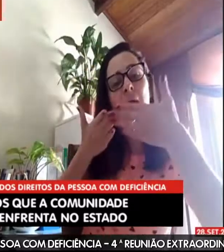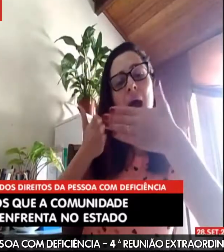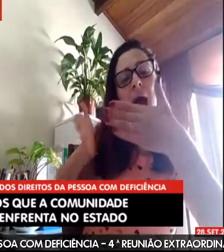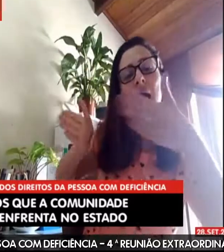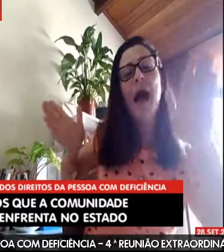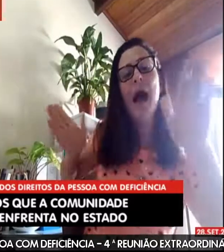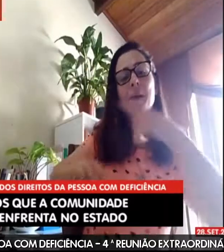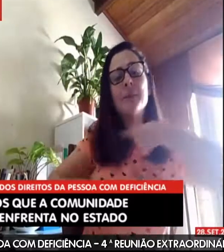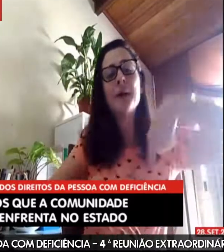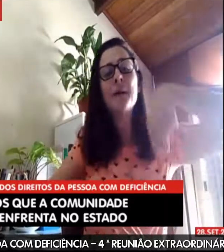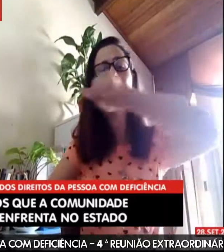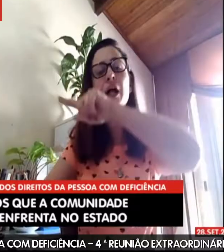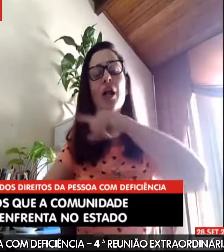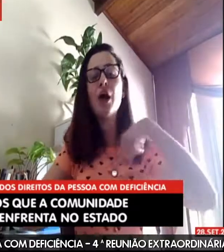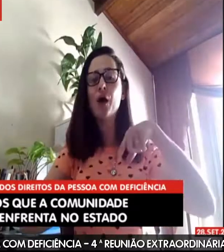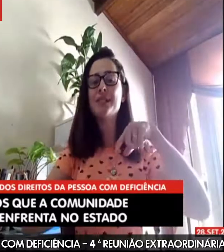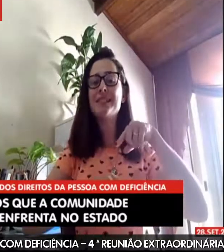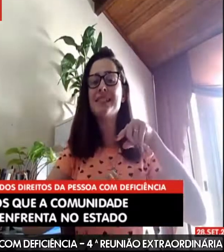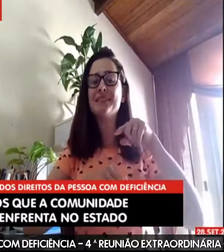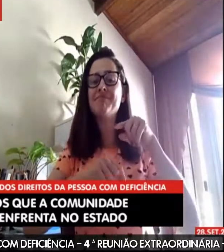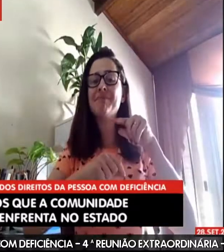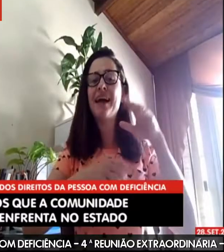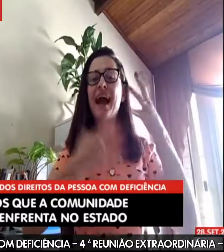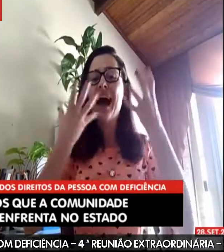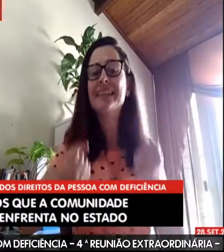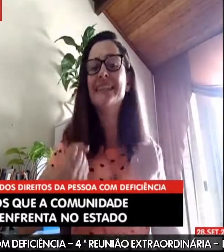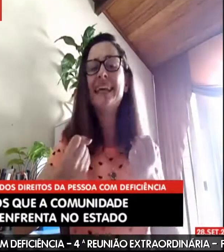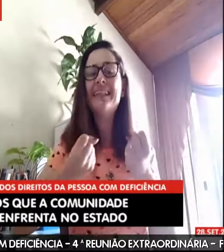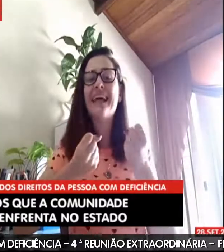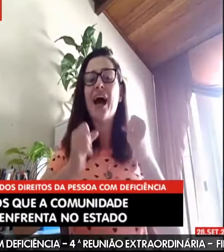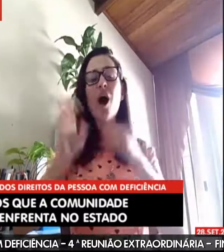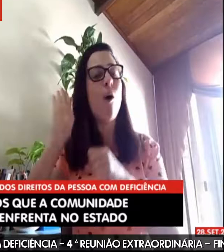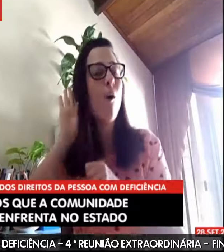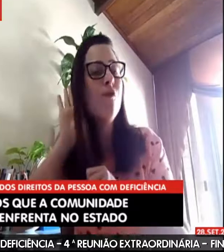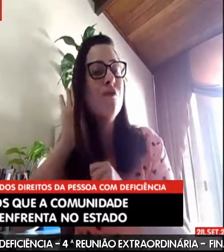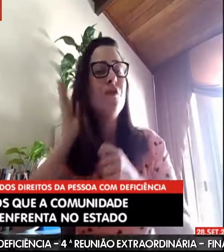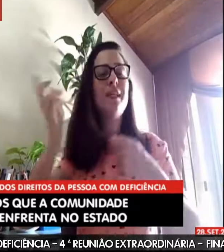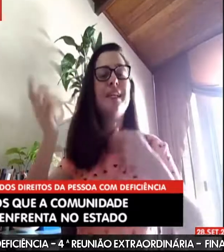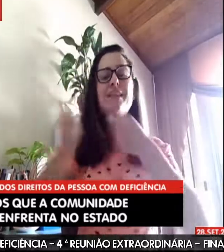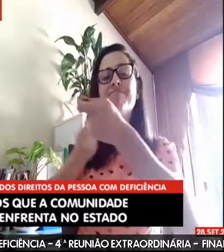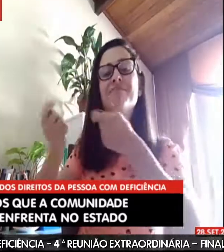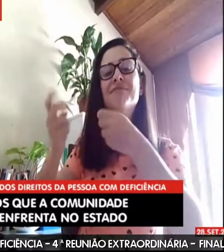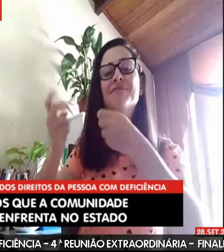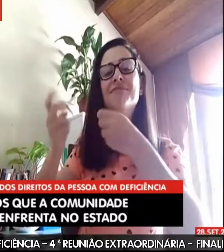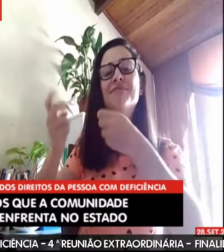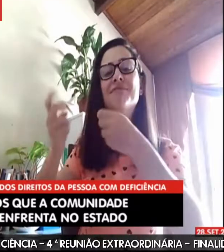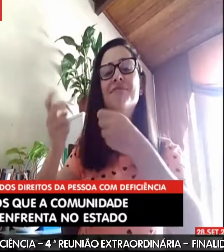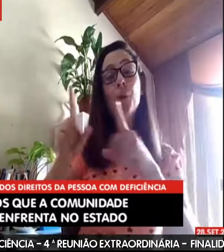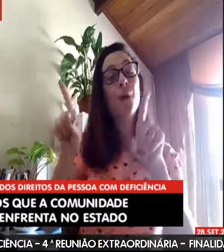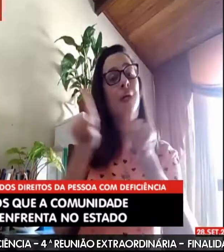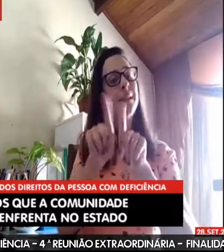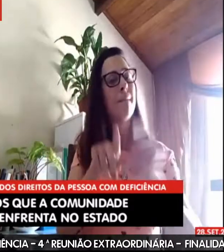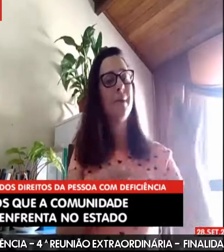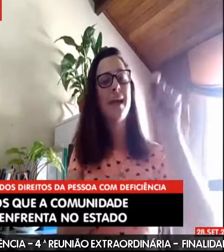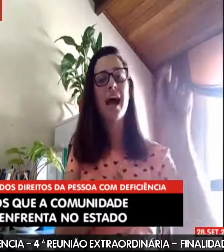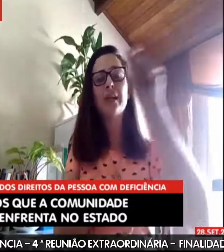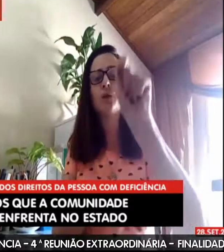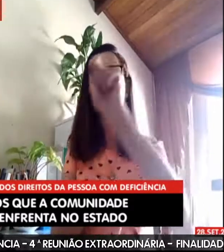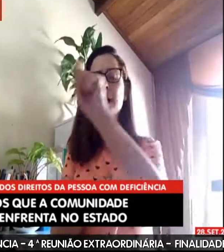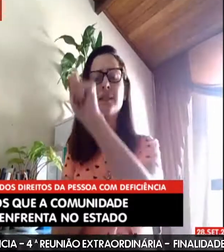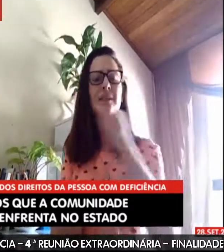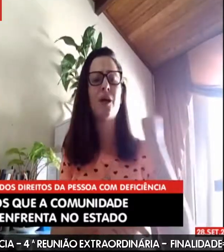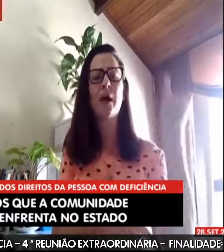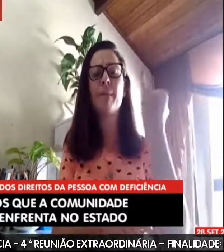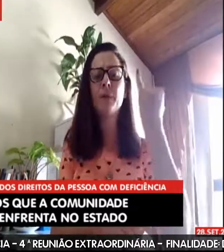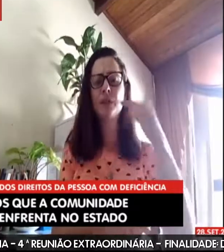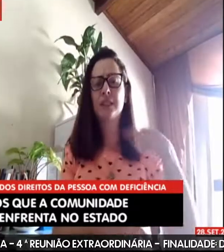por ter dado essa abertura a nós surdos, essa aceitação, nessa troca de saber a nossa